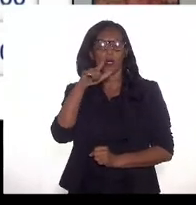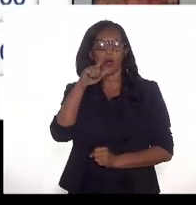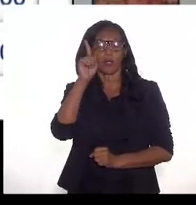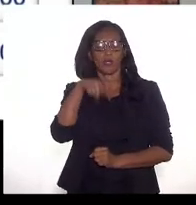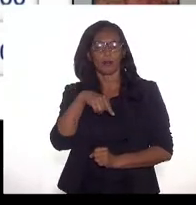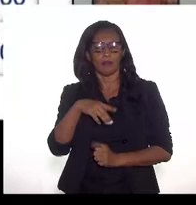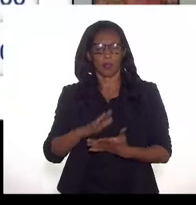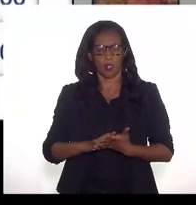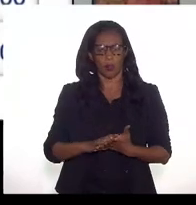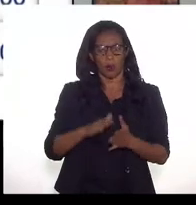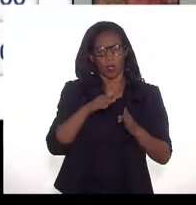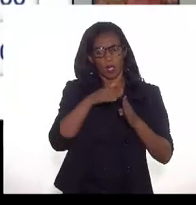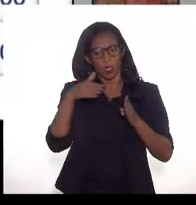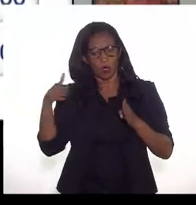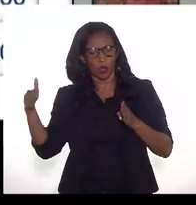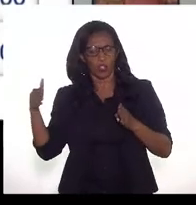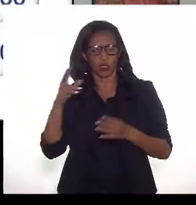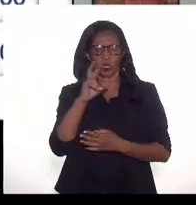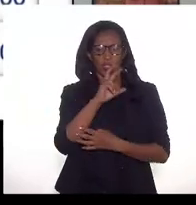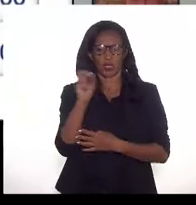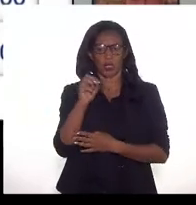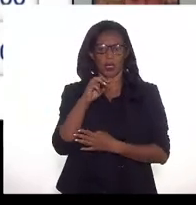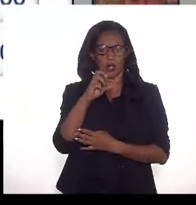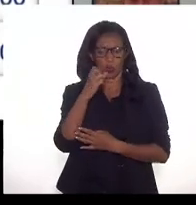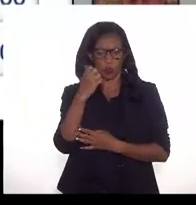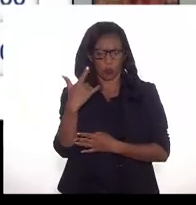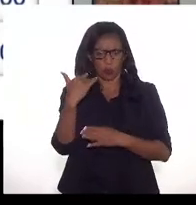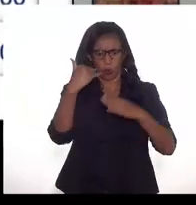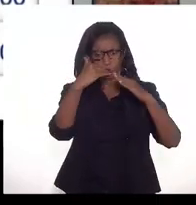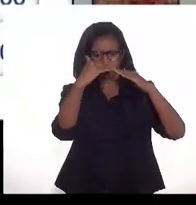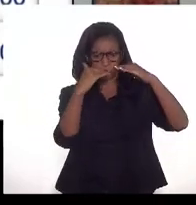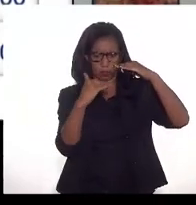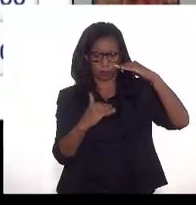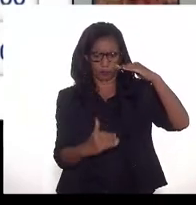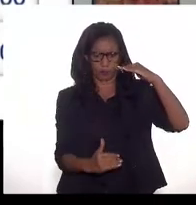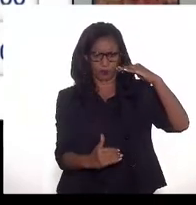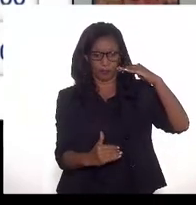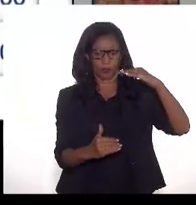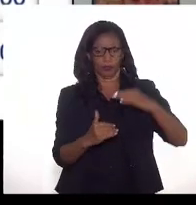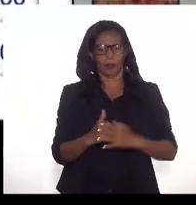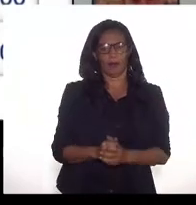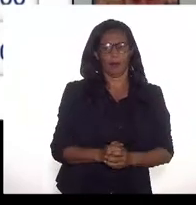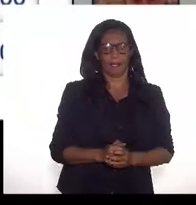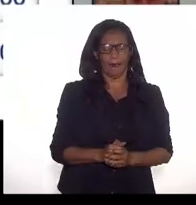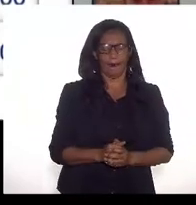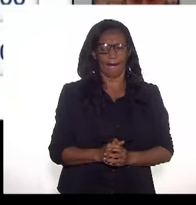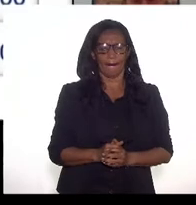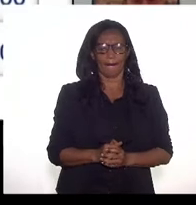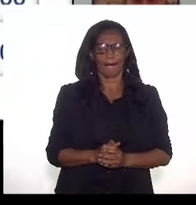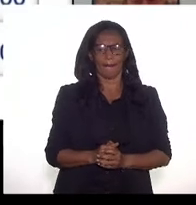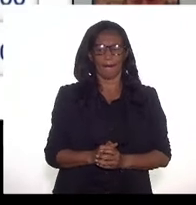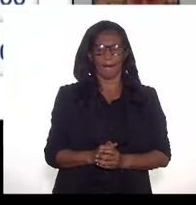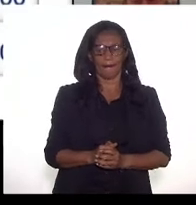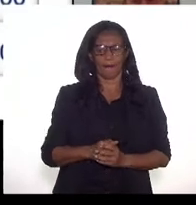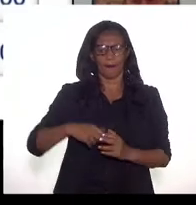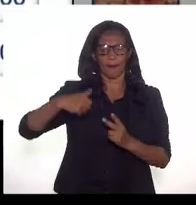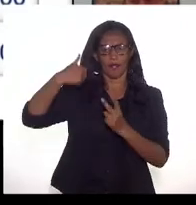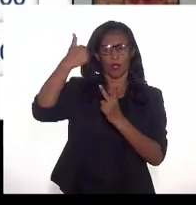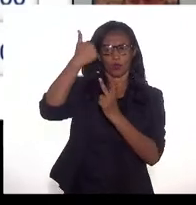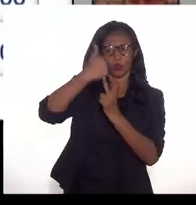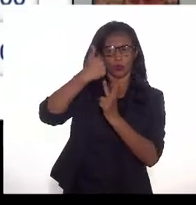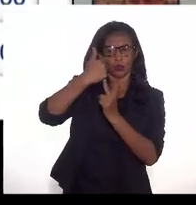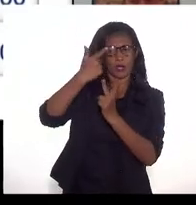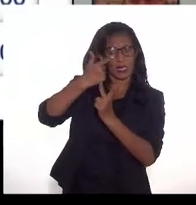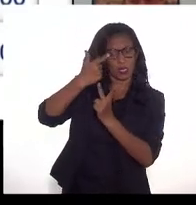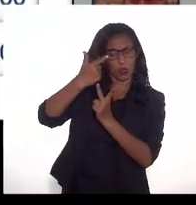Tupi e os restantes 500 mil vão ser alocados na dedução do campo de Sapioá. E no segundo mês,